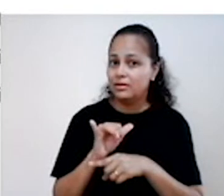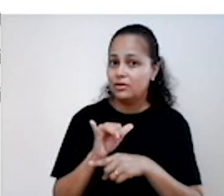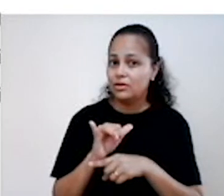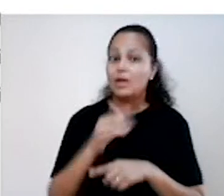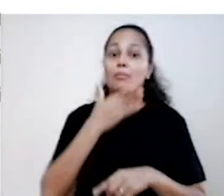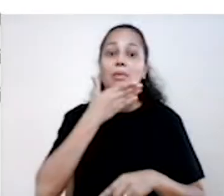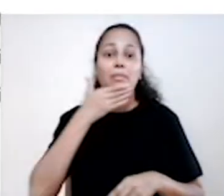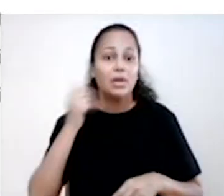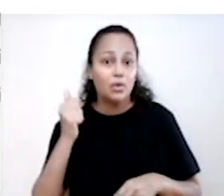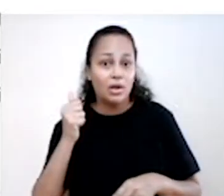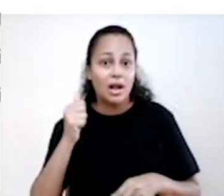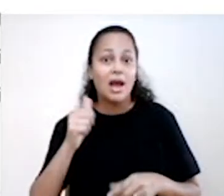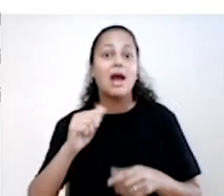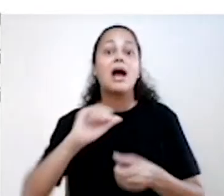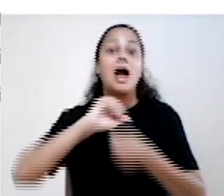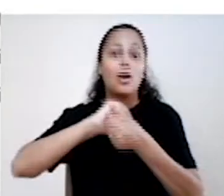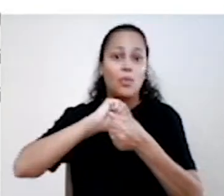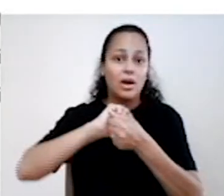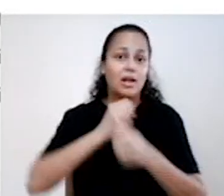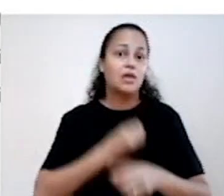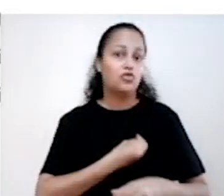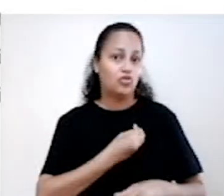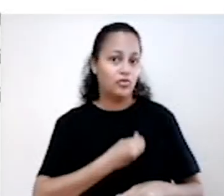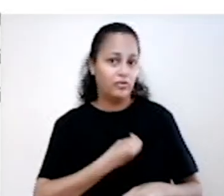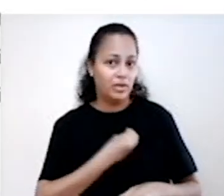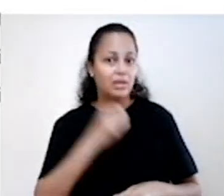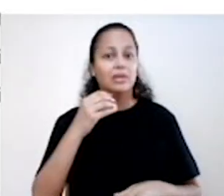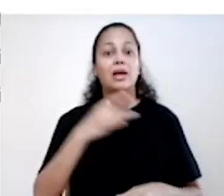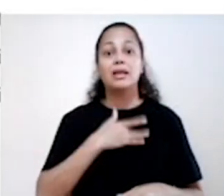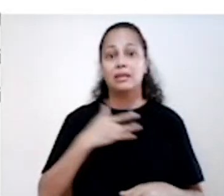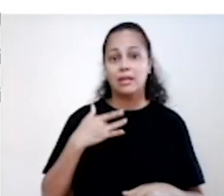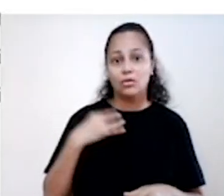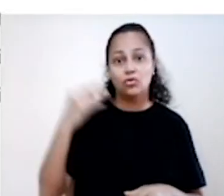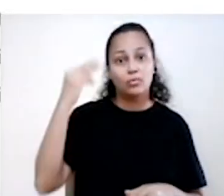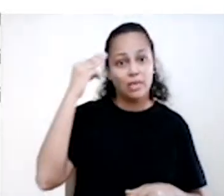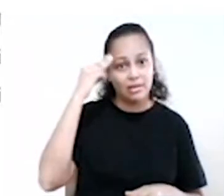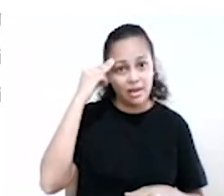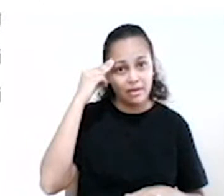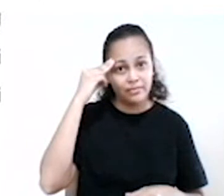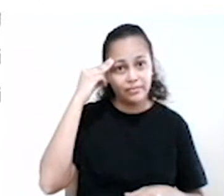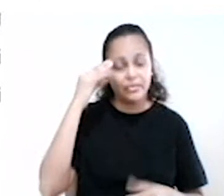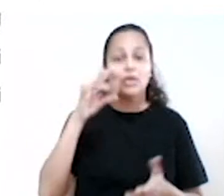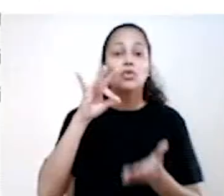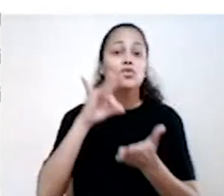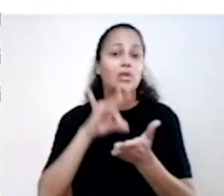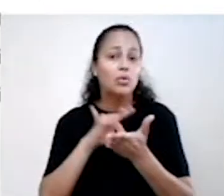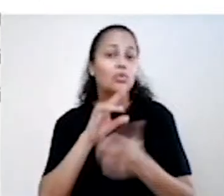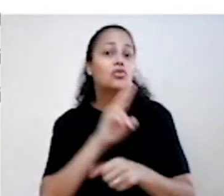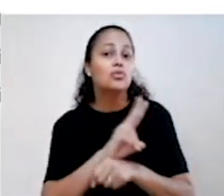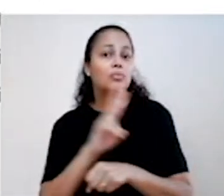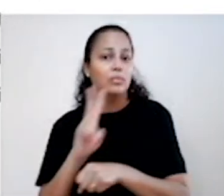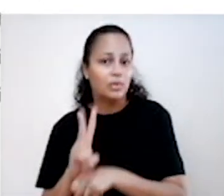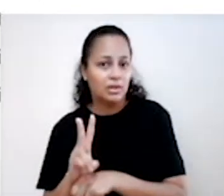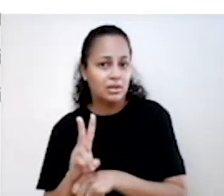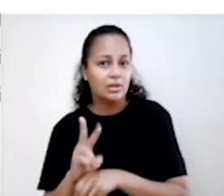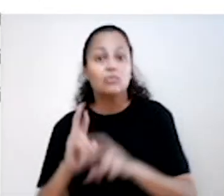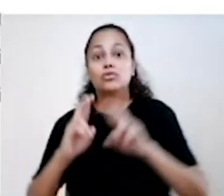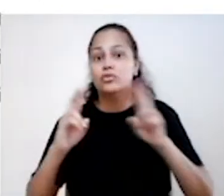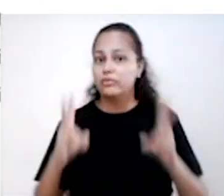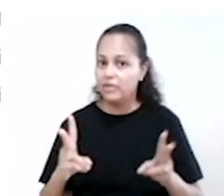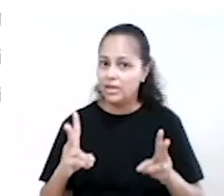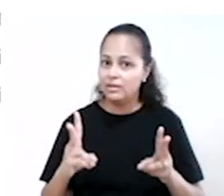maiorar sua qualidade de vida e saúde mental Os fatores de proteção, assim como os fatores de risco São